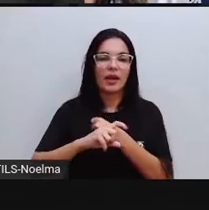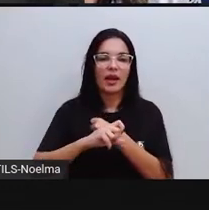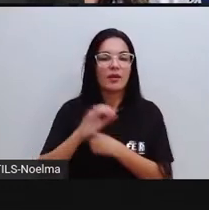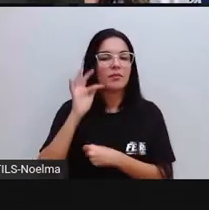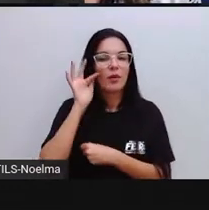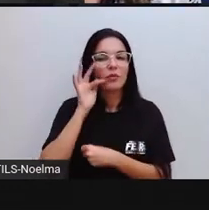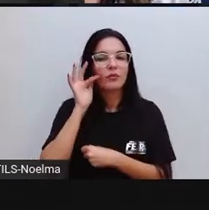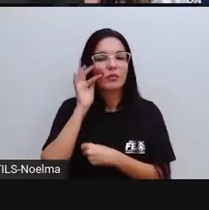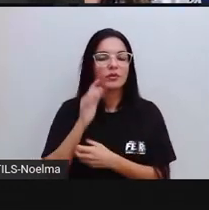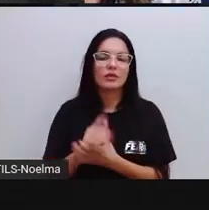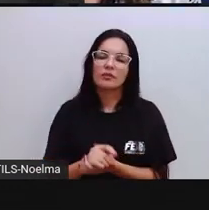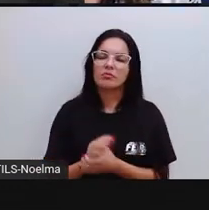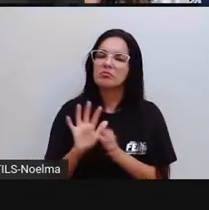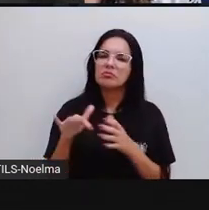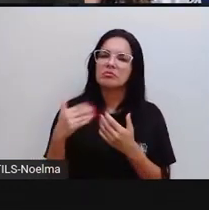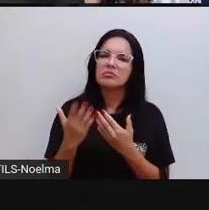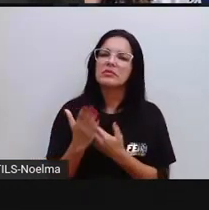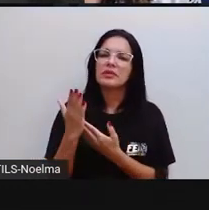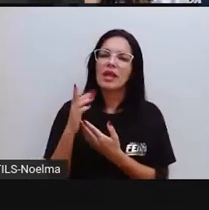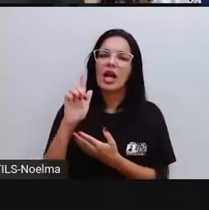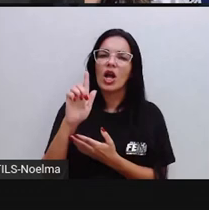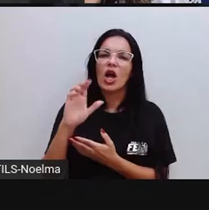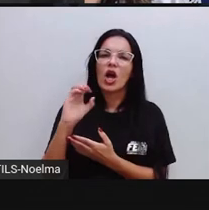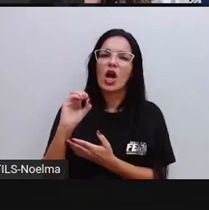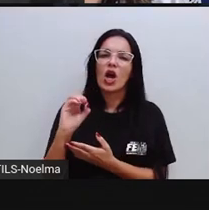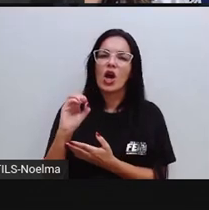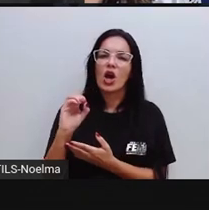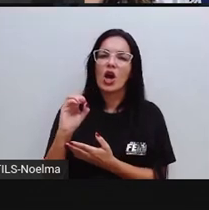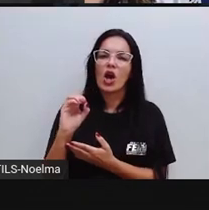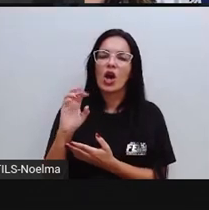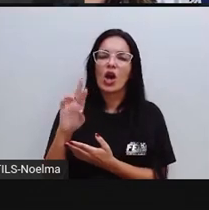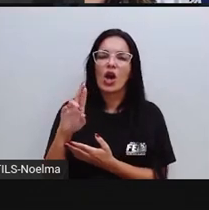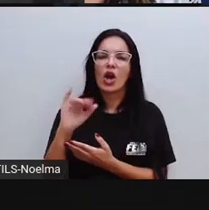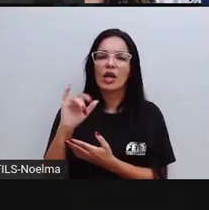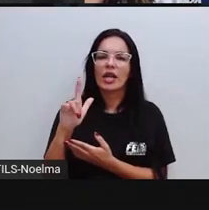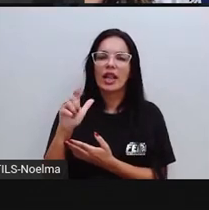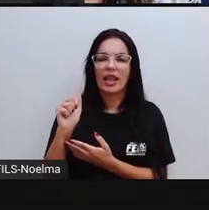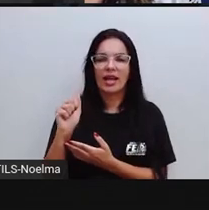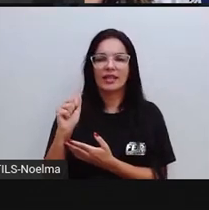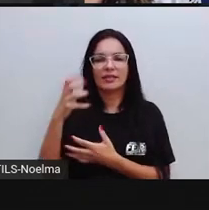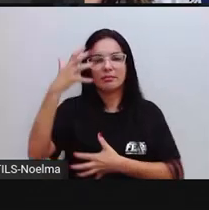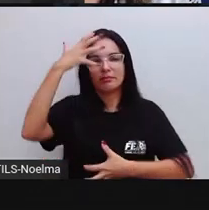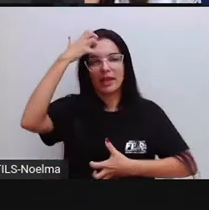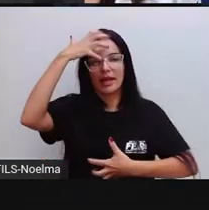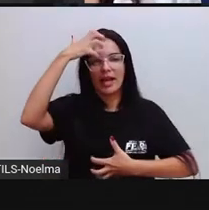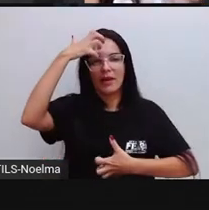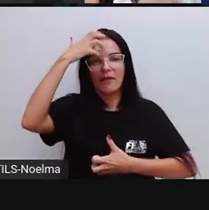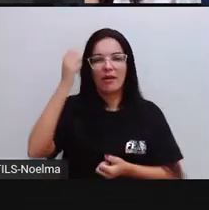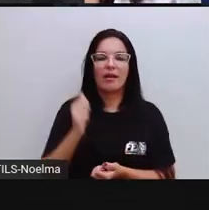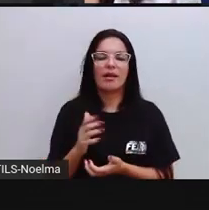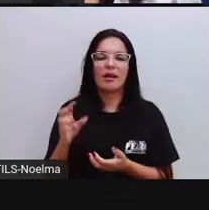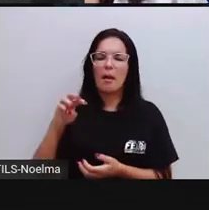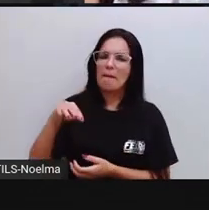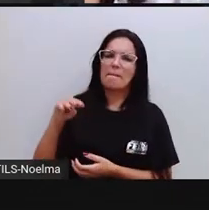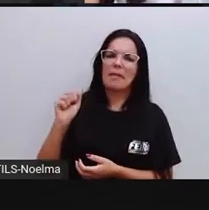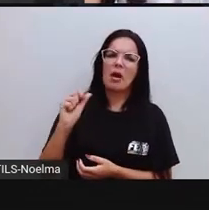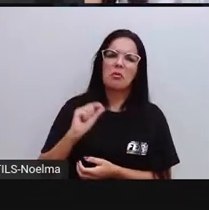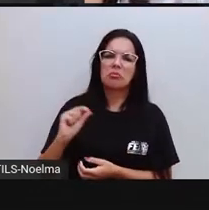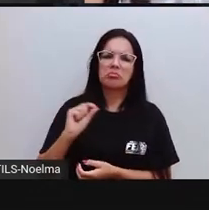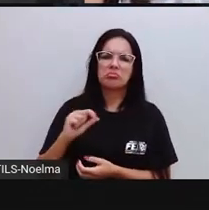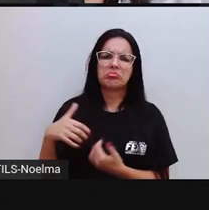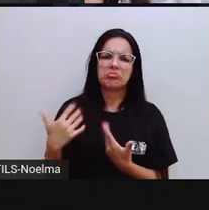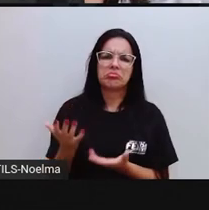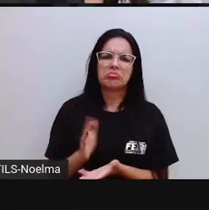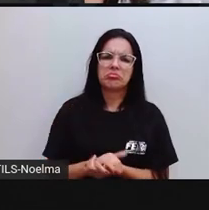Rila. Qual será a sílaba? É o go, gorila. E esse mai? Qual